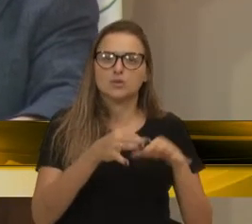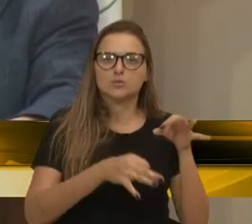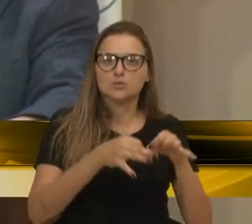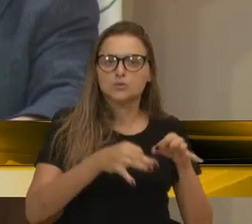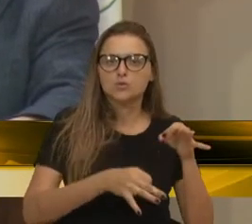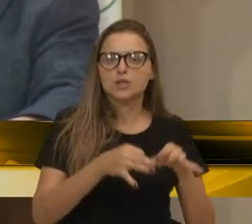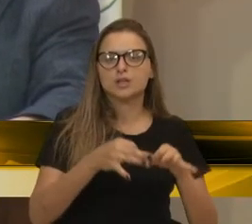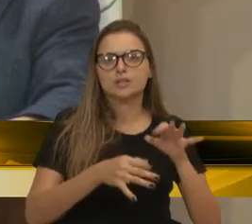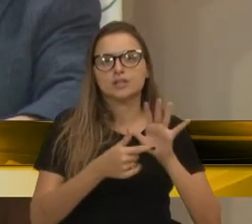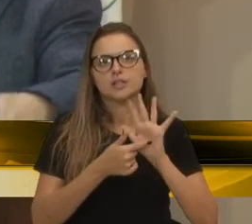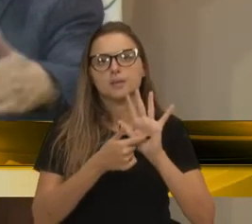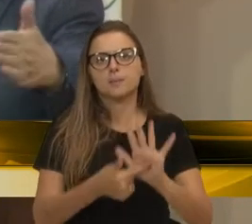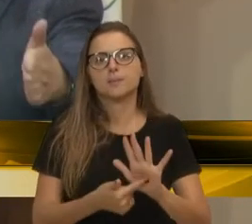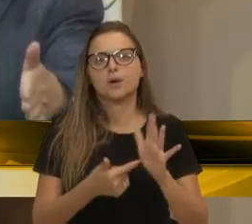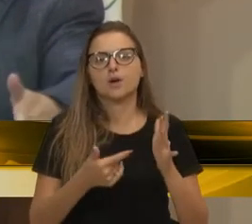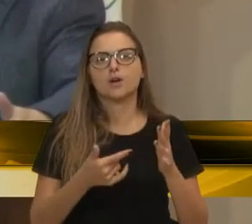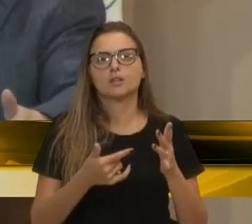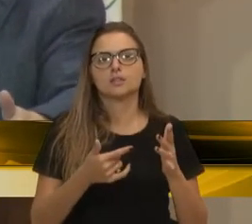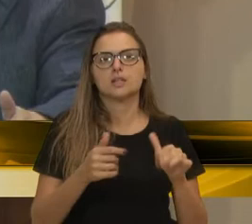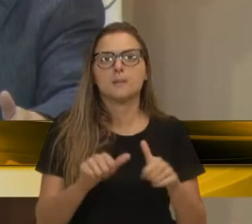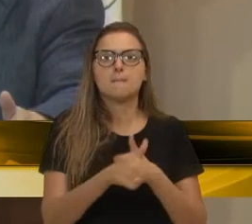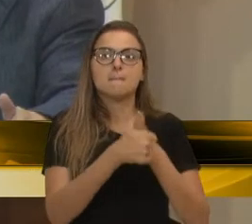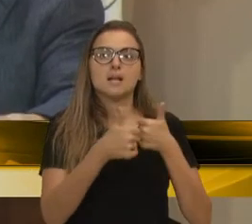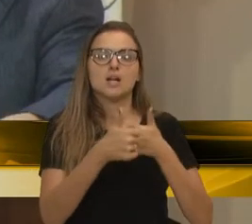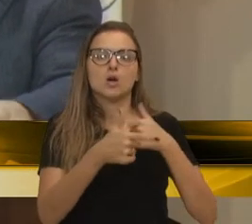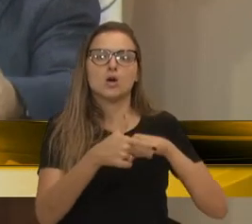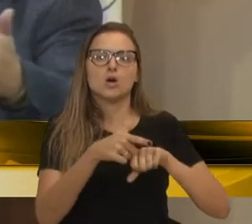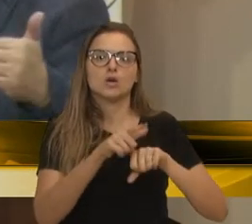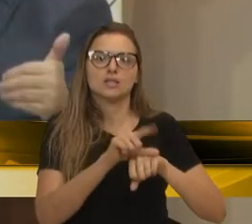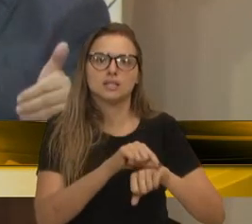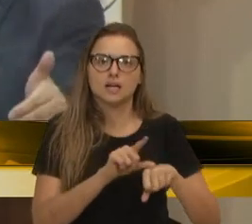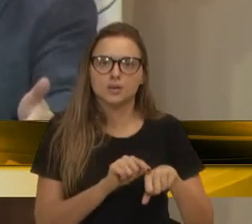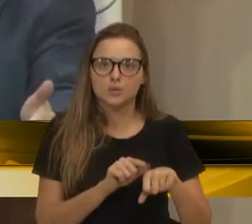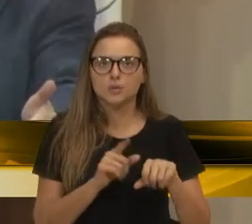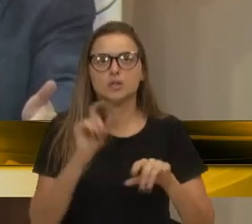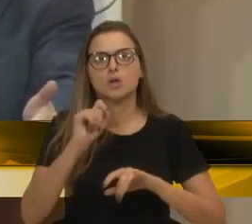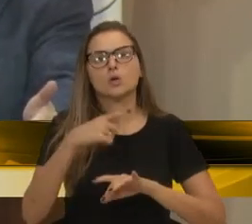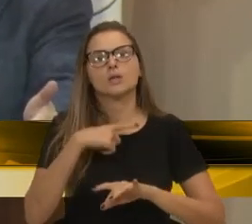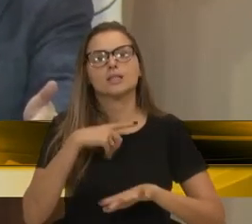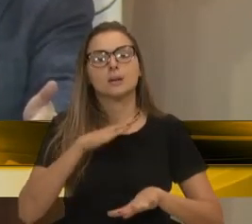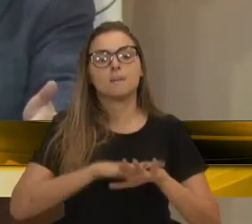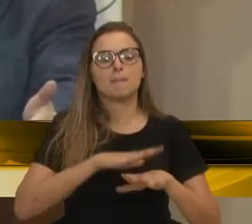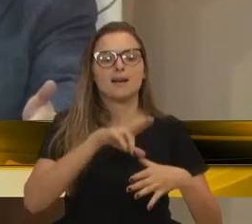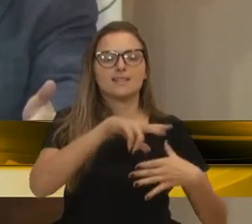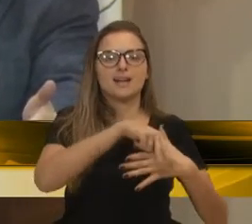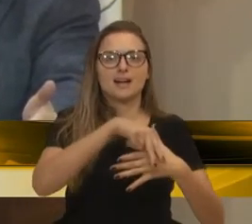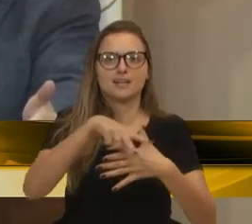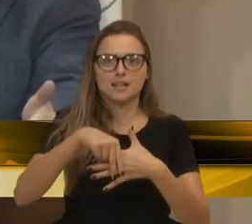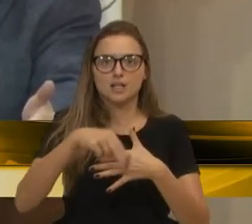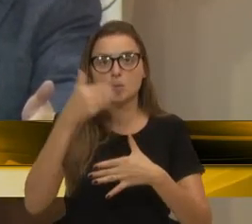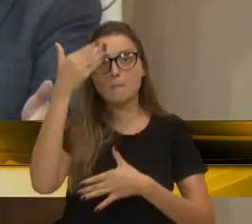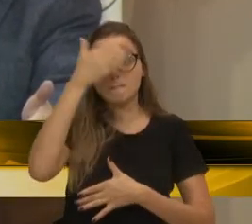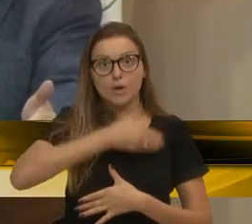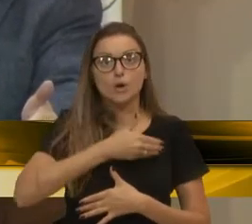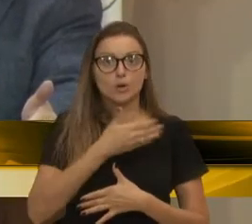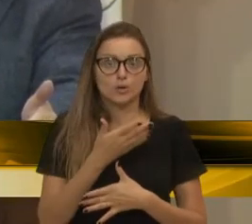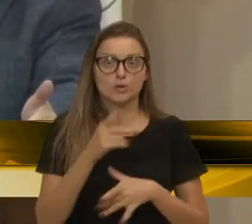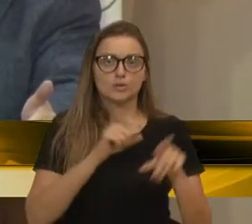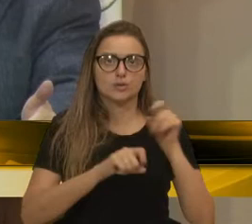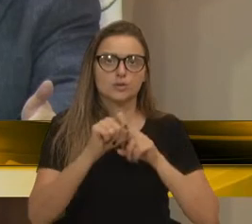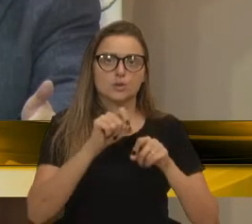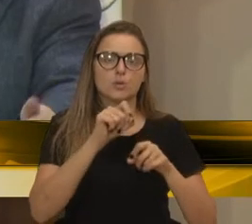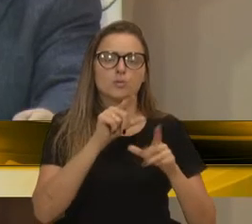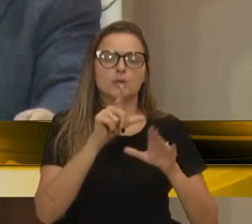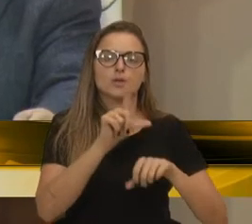maiores, melhores argumentos, é o que junta mais provas, do ponto de vista dos argumentos que